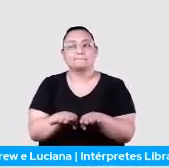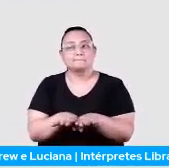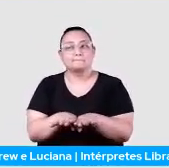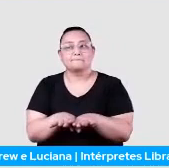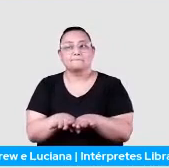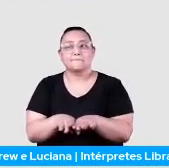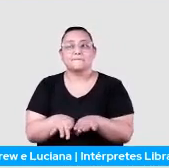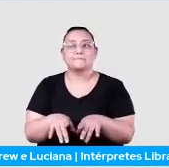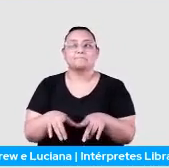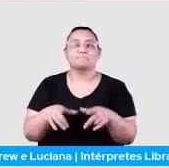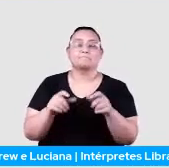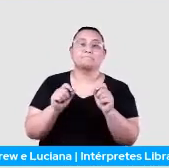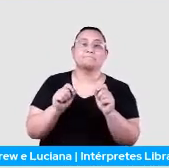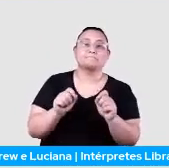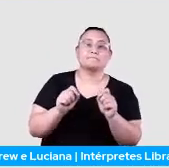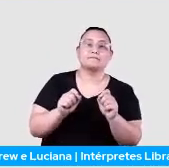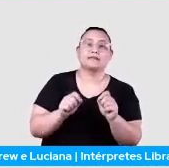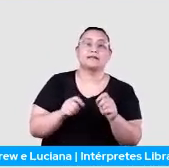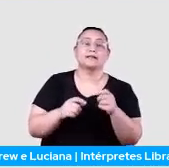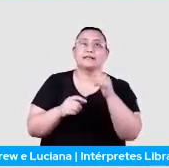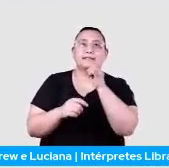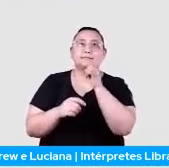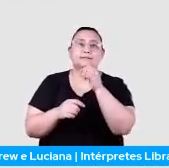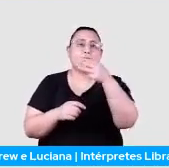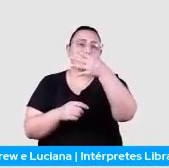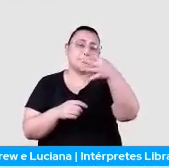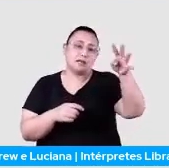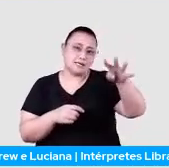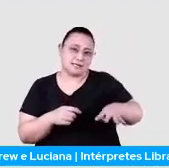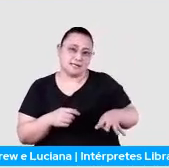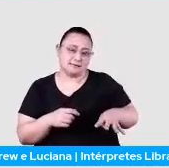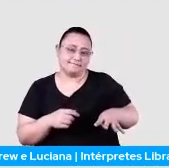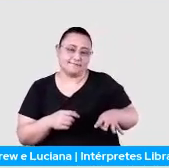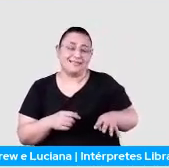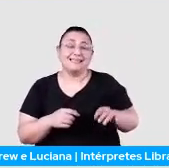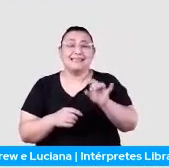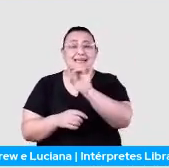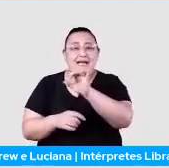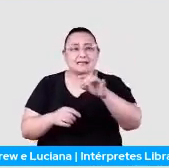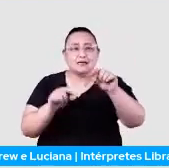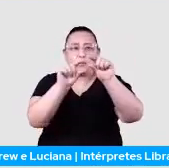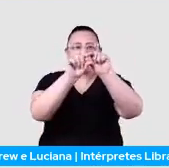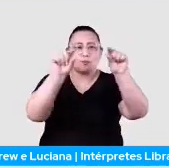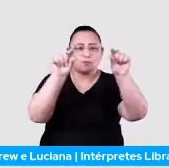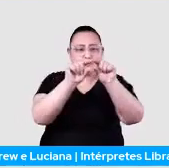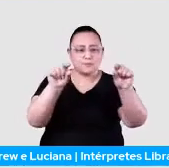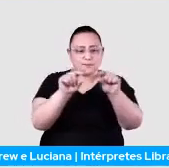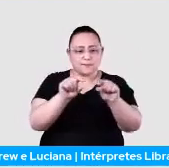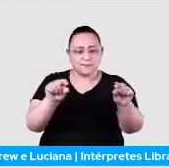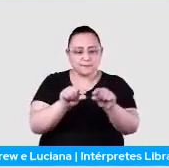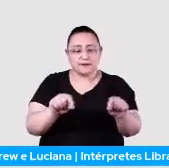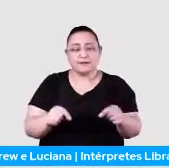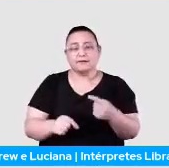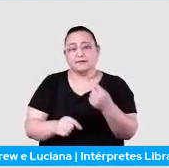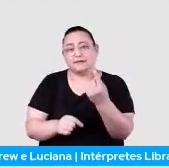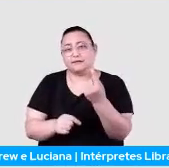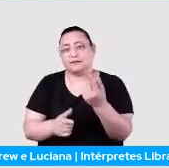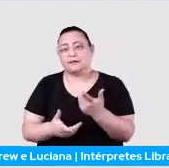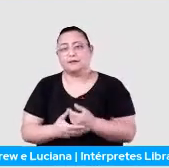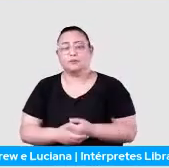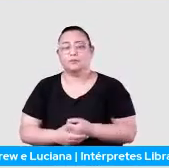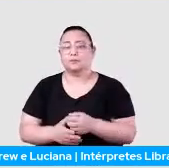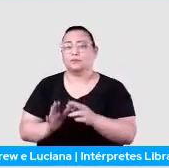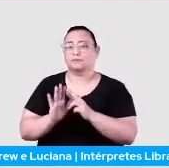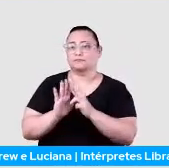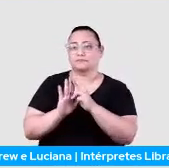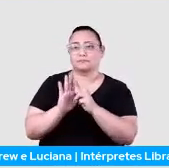Imagina eu ter uma planilhão lá do Excel, né? E cada linha da minha planilha, ele é um tweet, né? Lá do meu Twitter. E